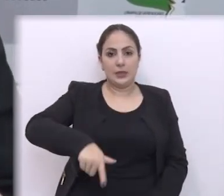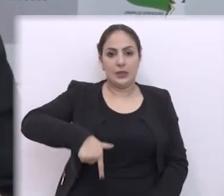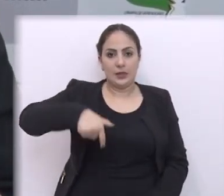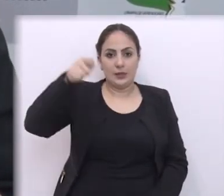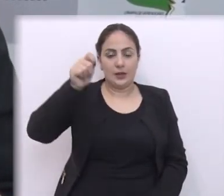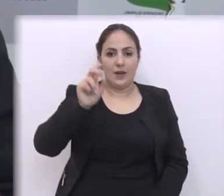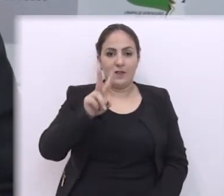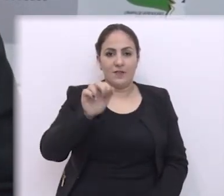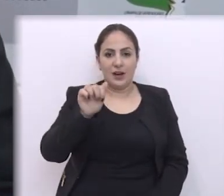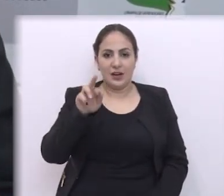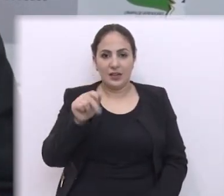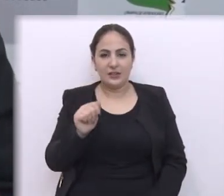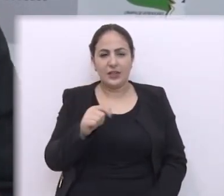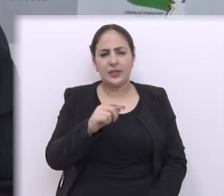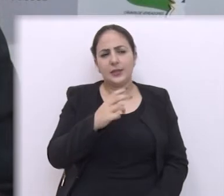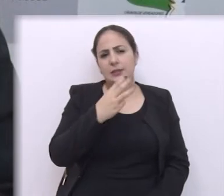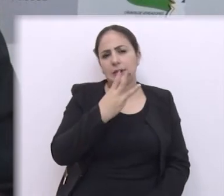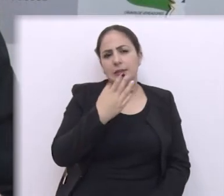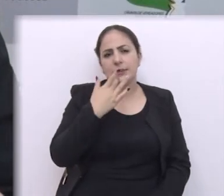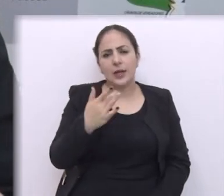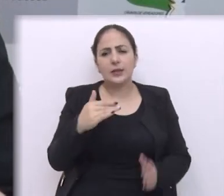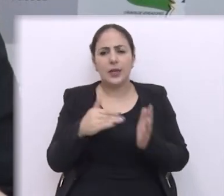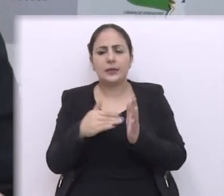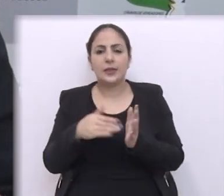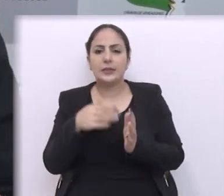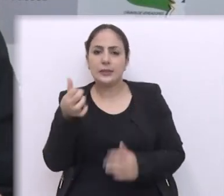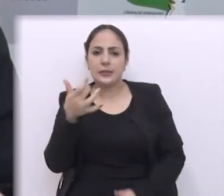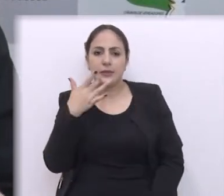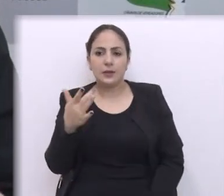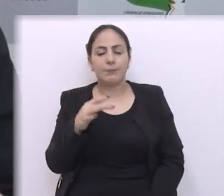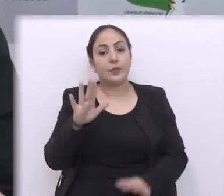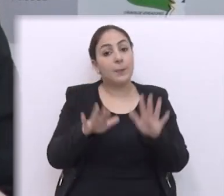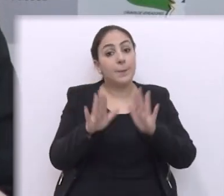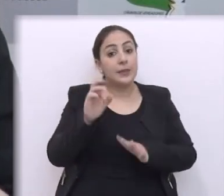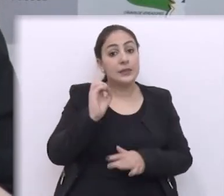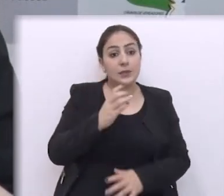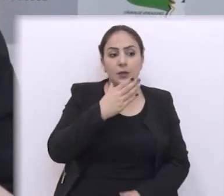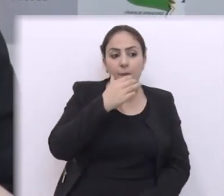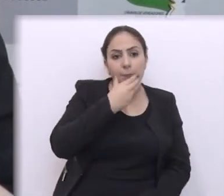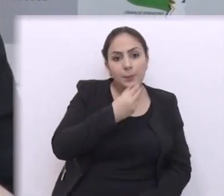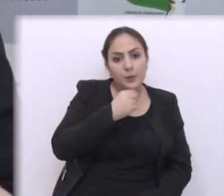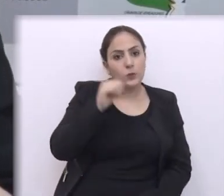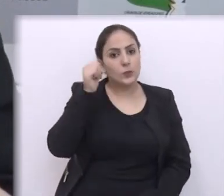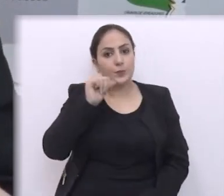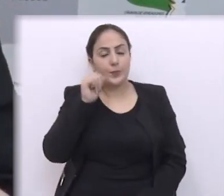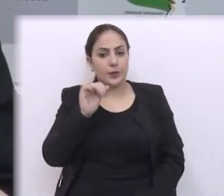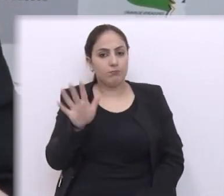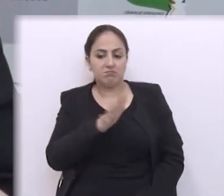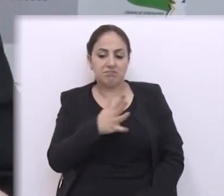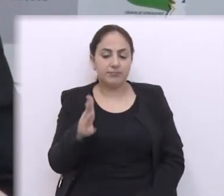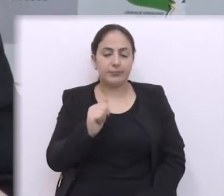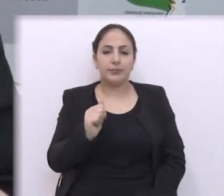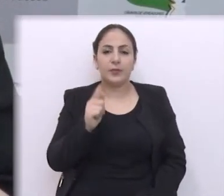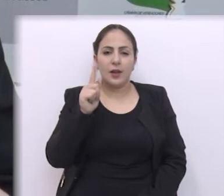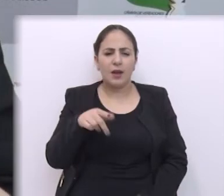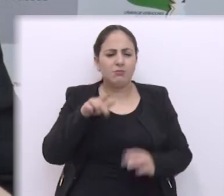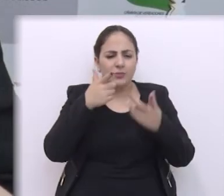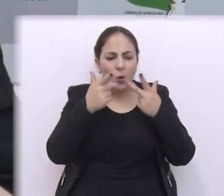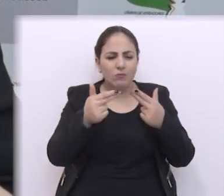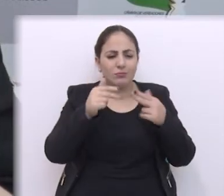15h às 19h às 18h depende do treino se for feminino ou masculino e é